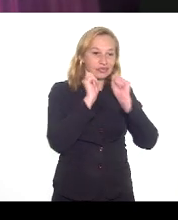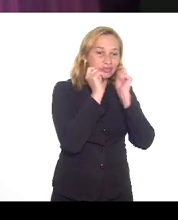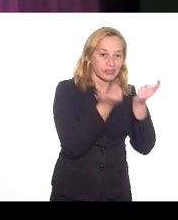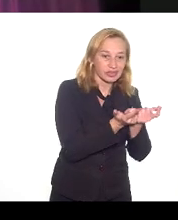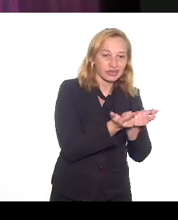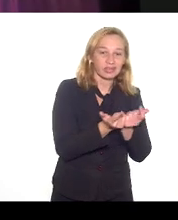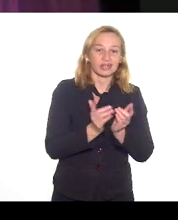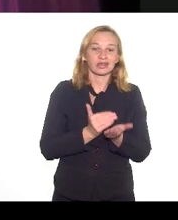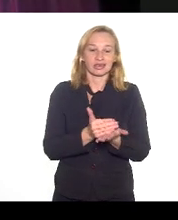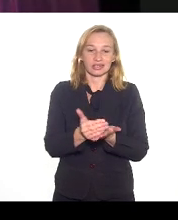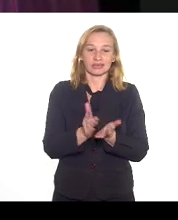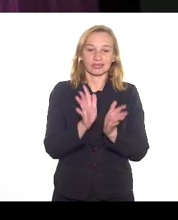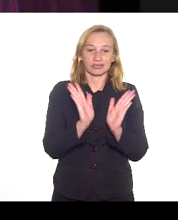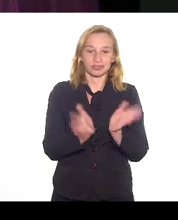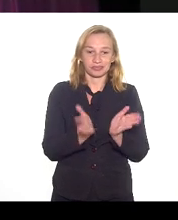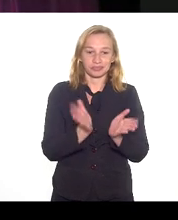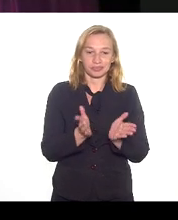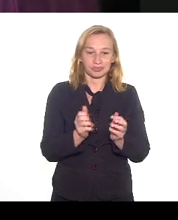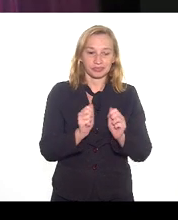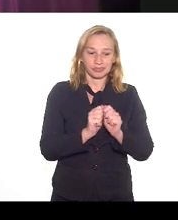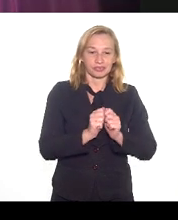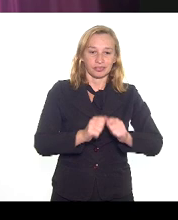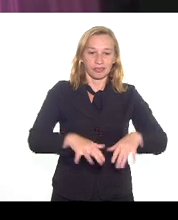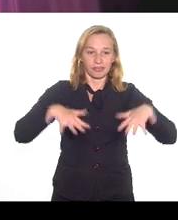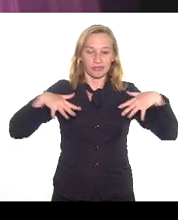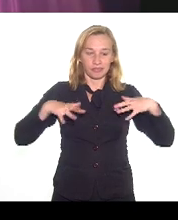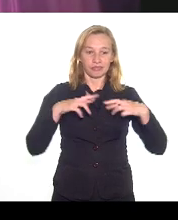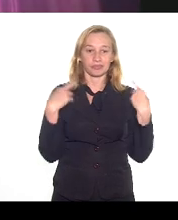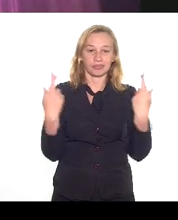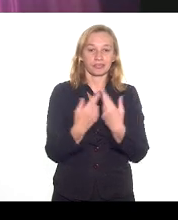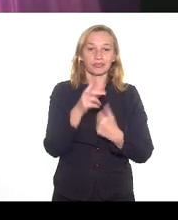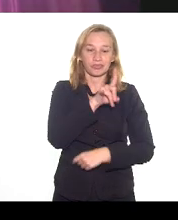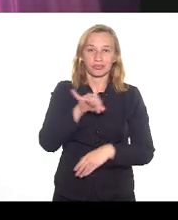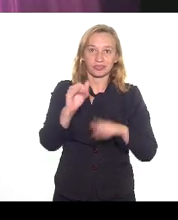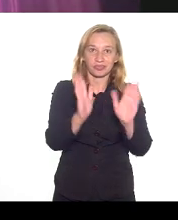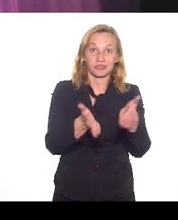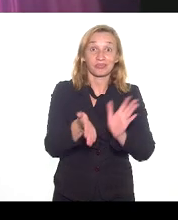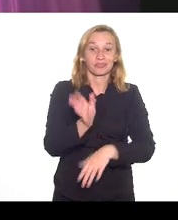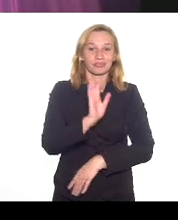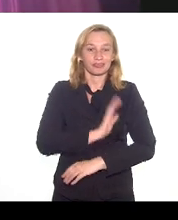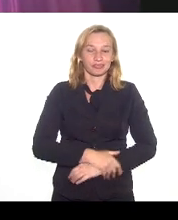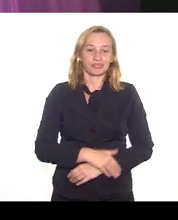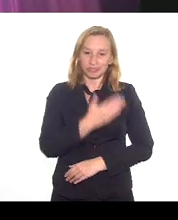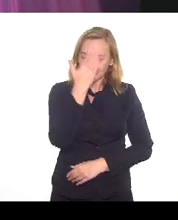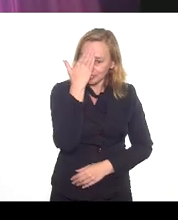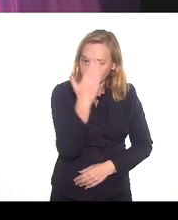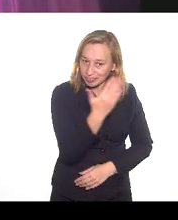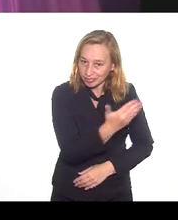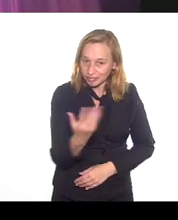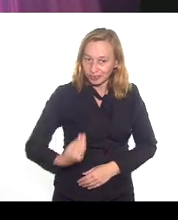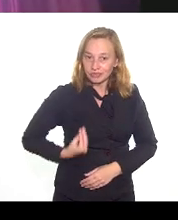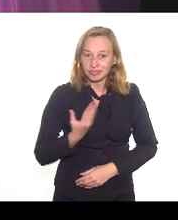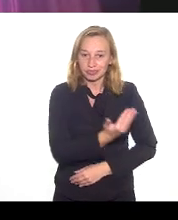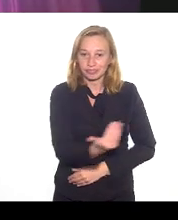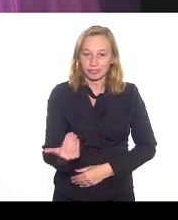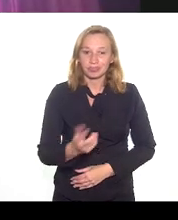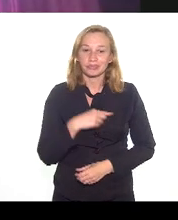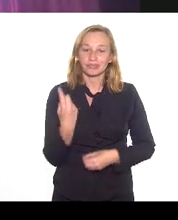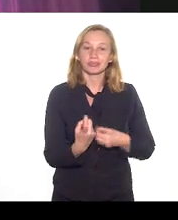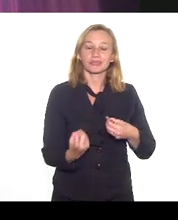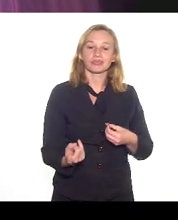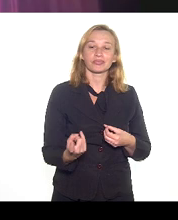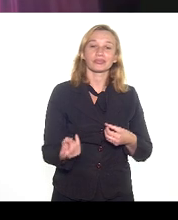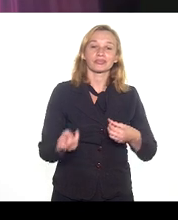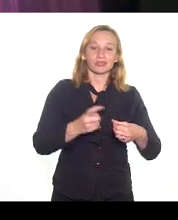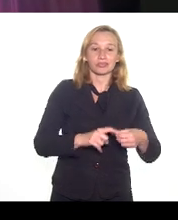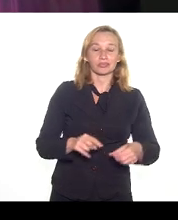inicia já já a transmissão da sessão plenária do dia de hoje. Muito obrigada às presenças e nós retomamos